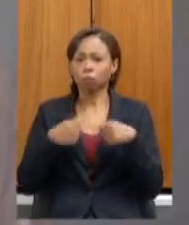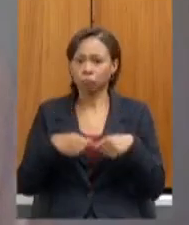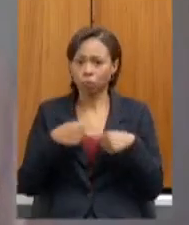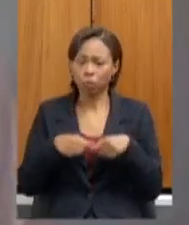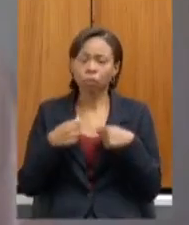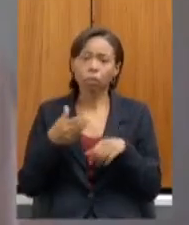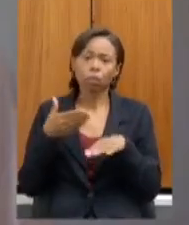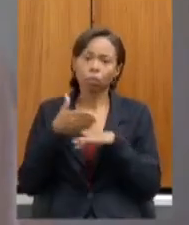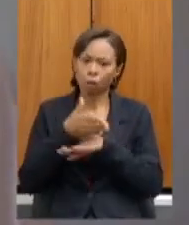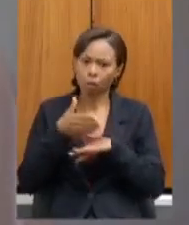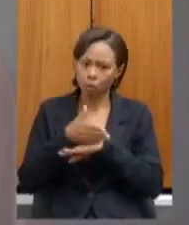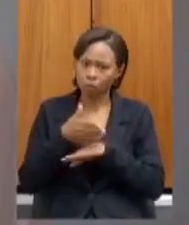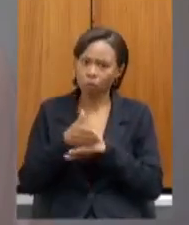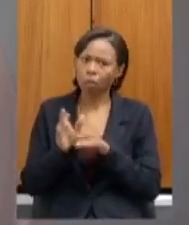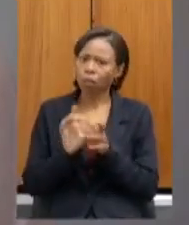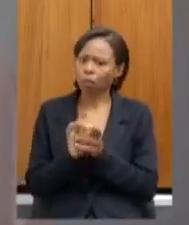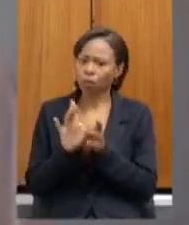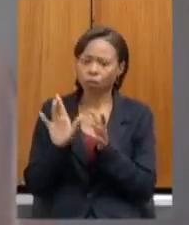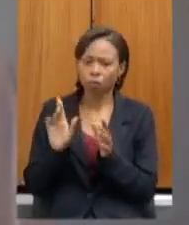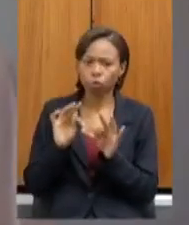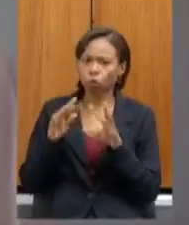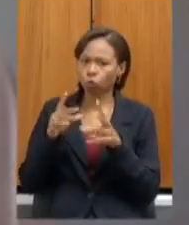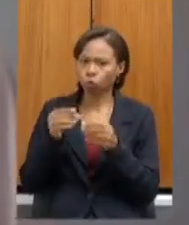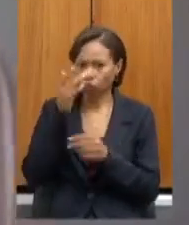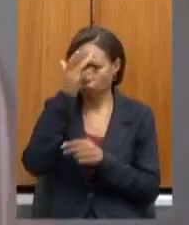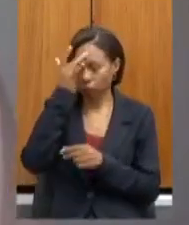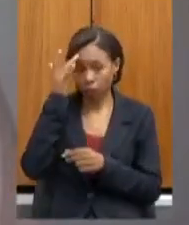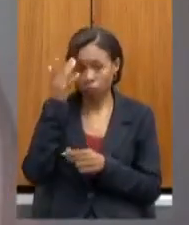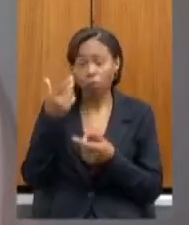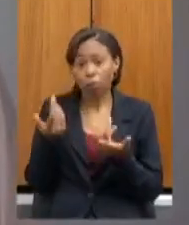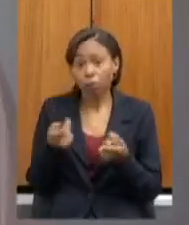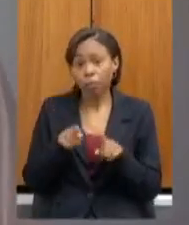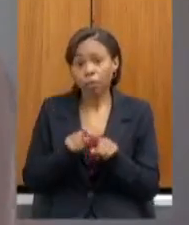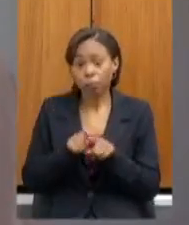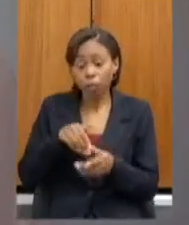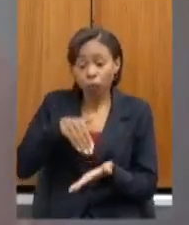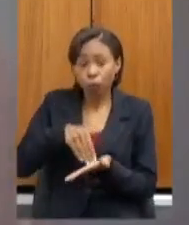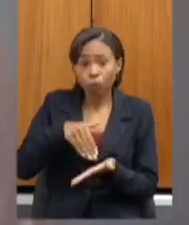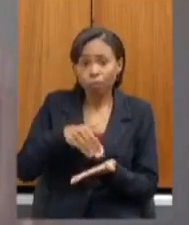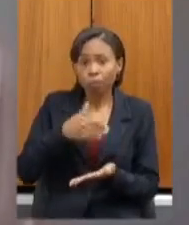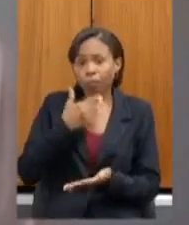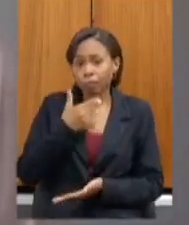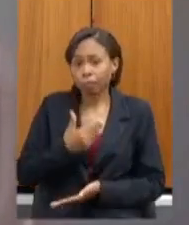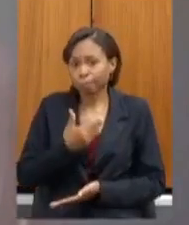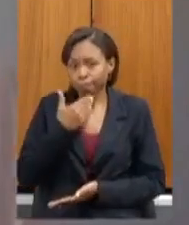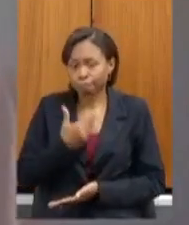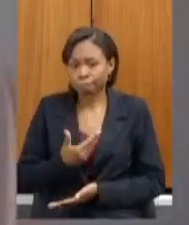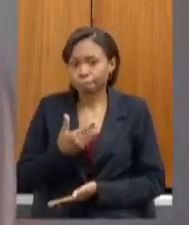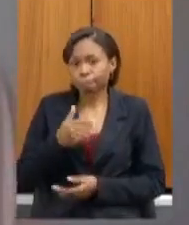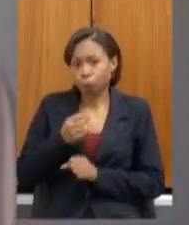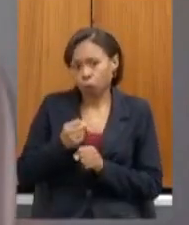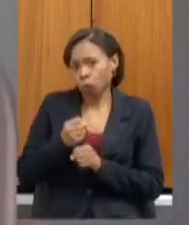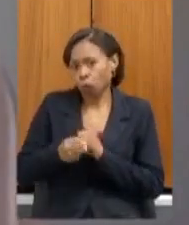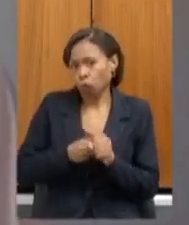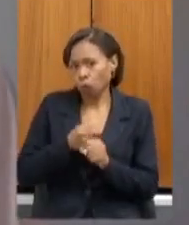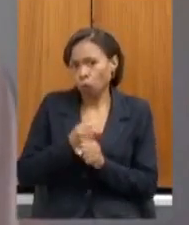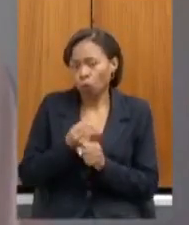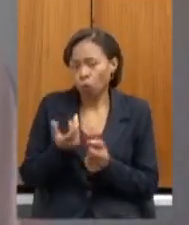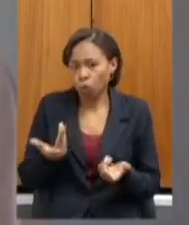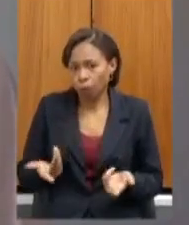acesso para dirimir essas situações e no fechamento do ano claro as comunidades as